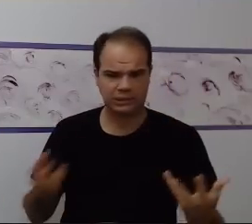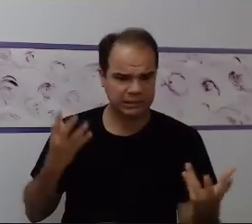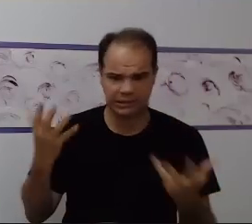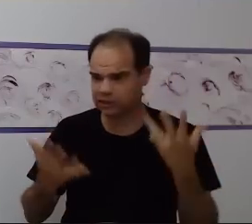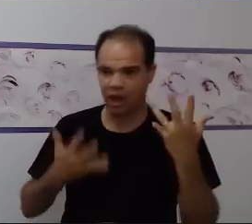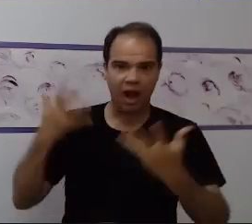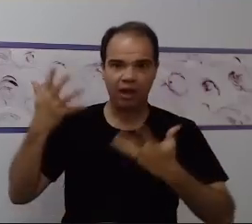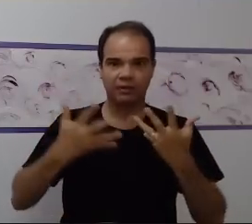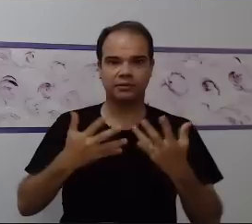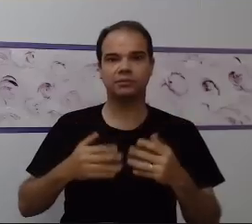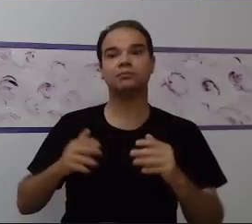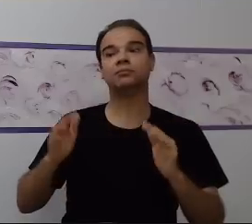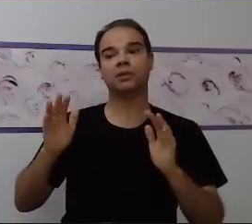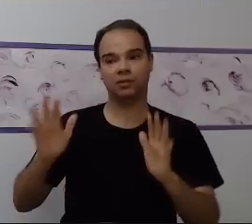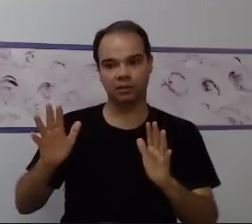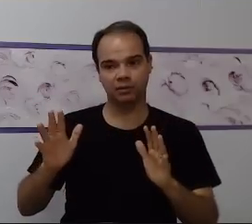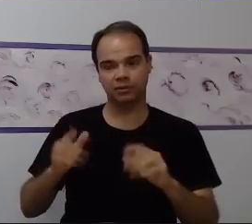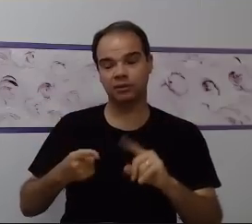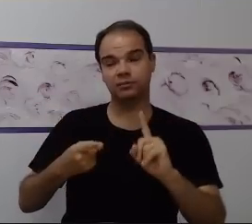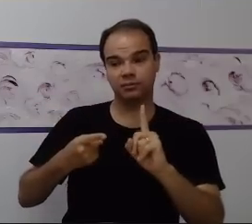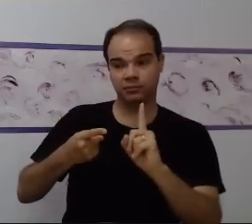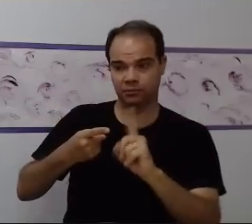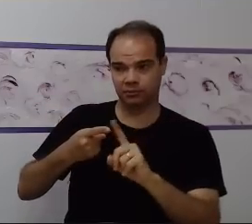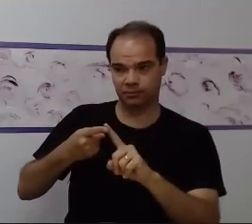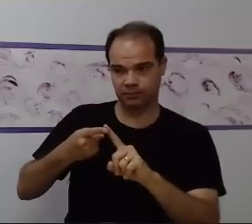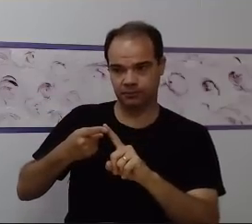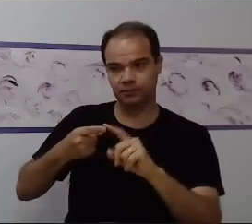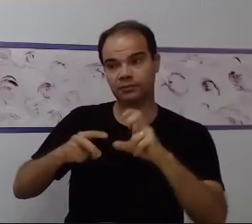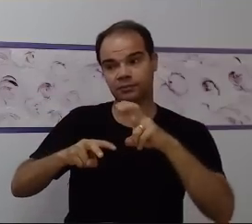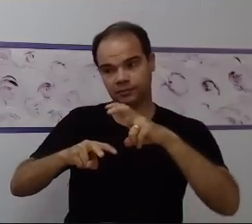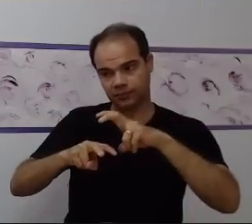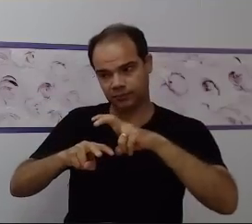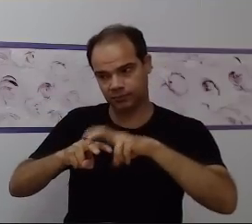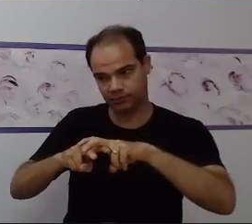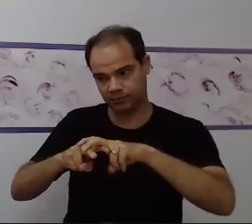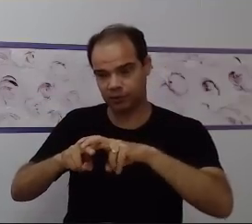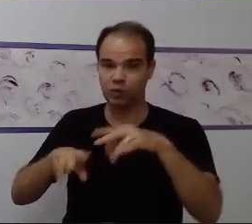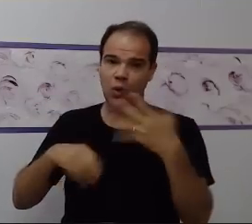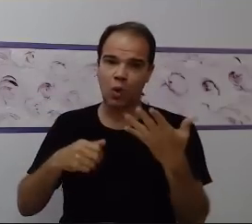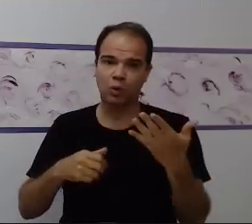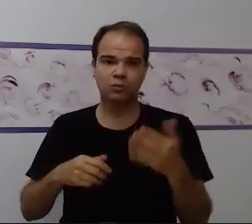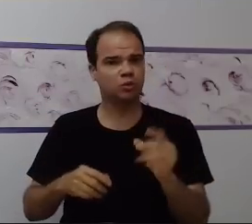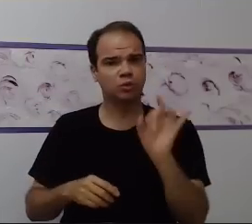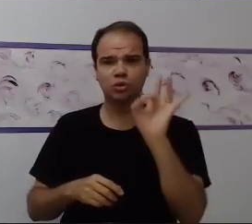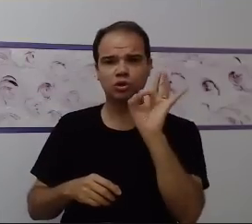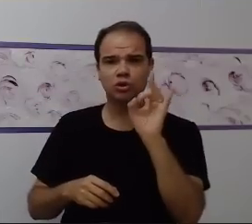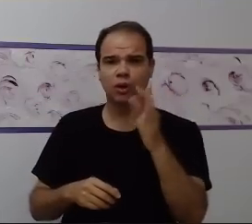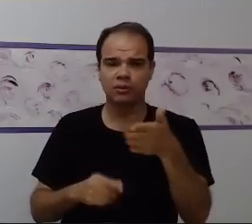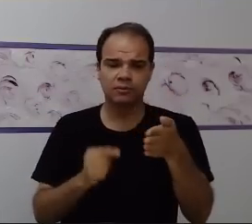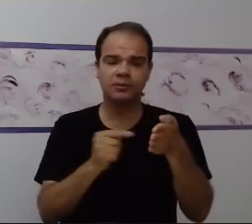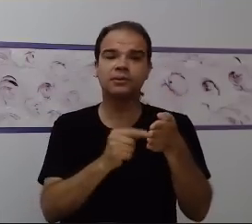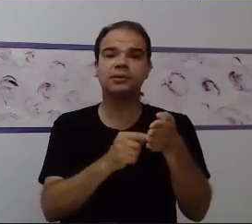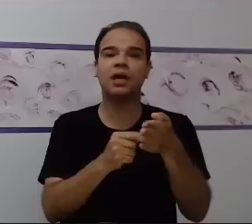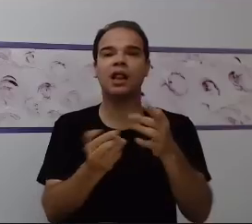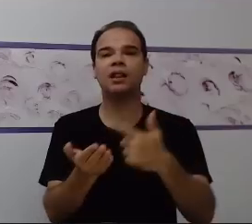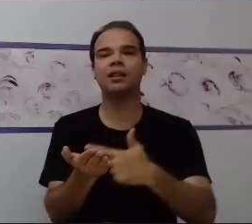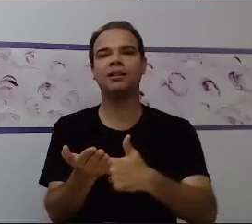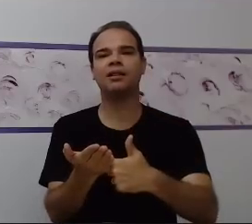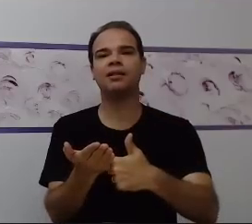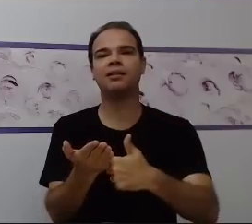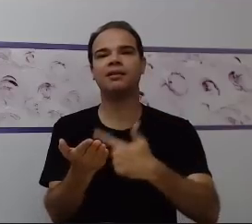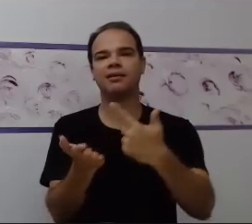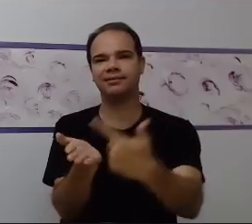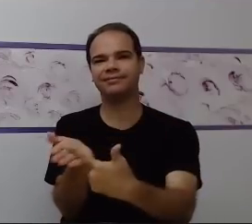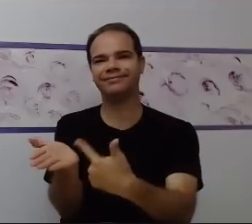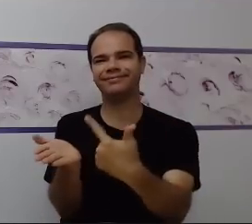abrir, fazer um comando de cada vez e não propor todo esse desafio de uma vez só para essa criança. Então, eu preciso